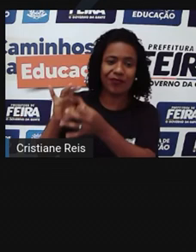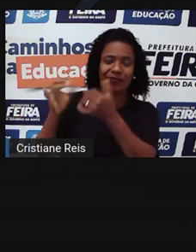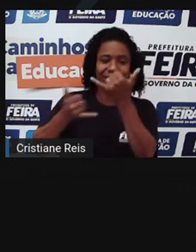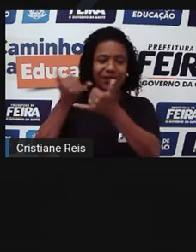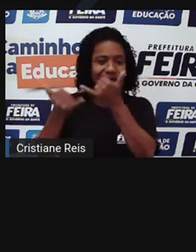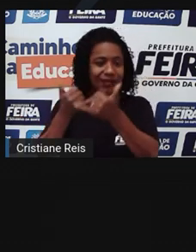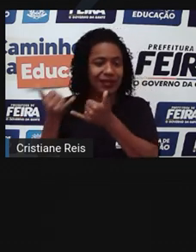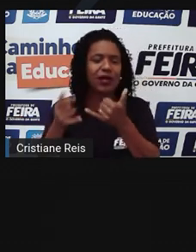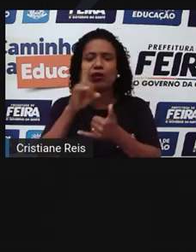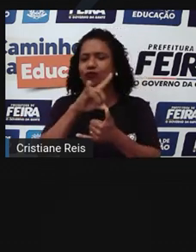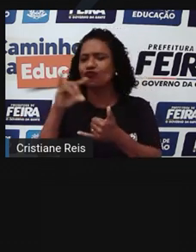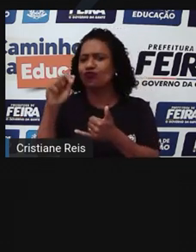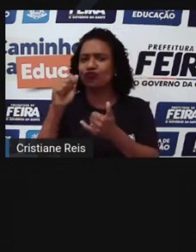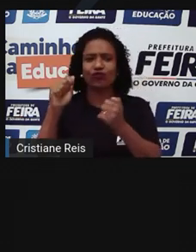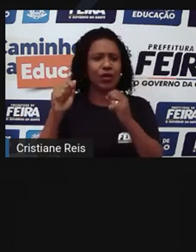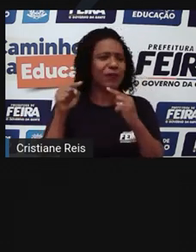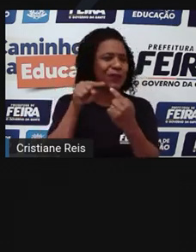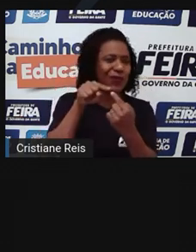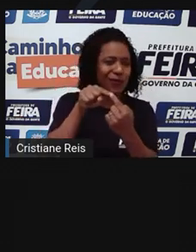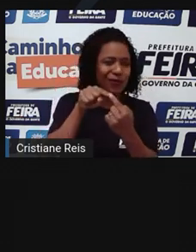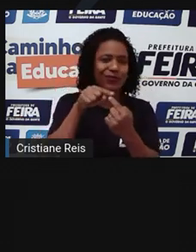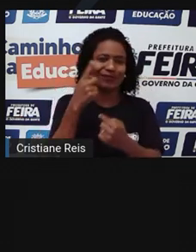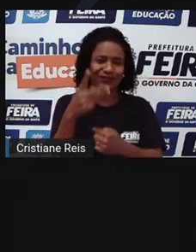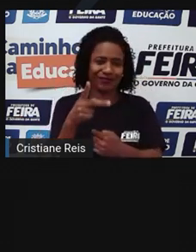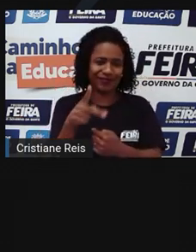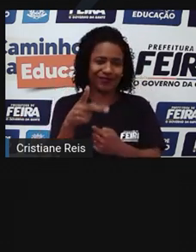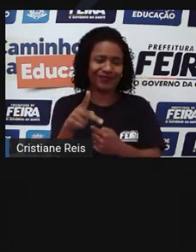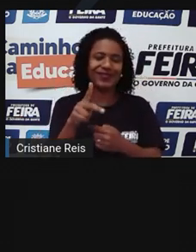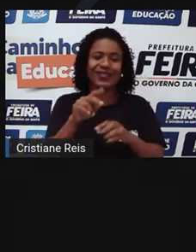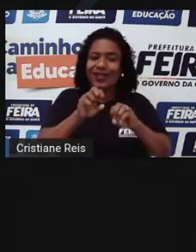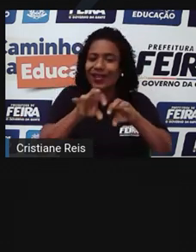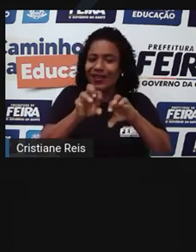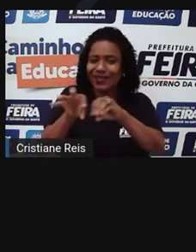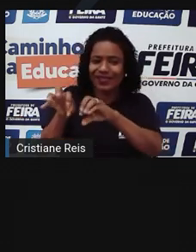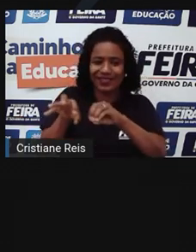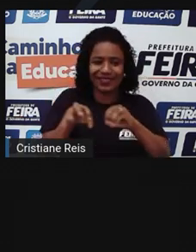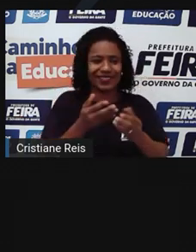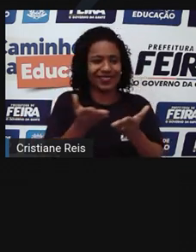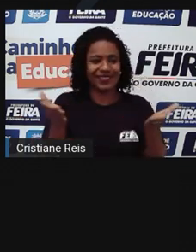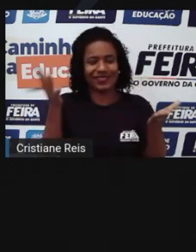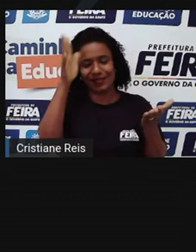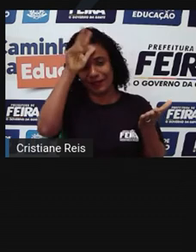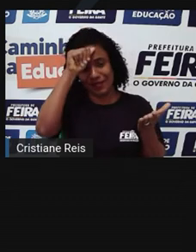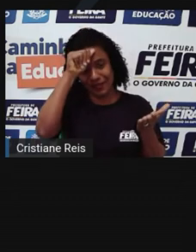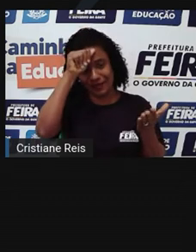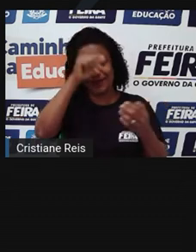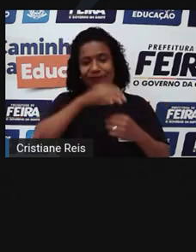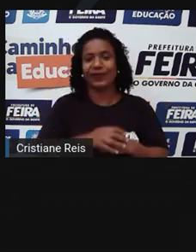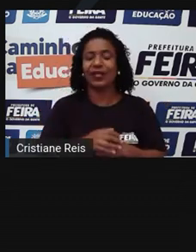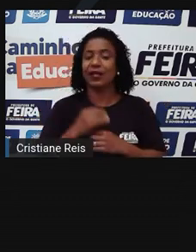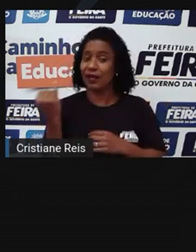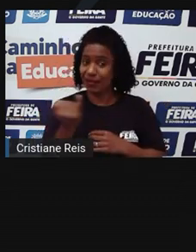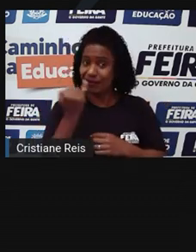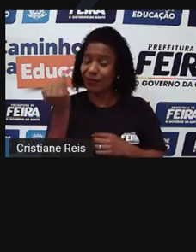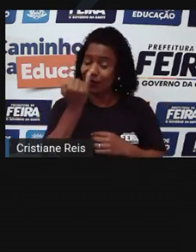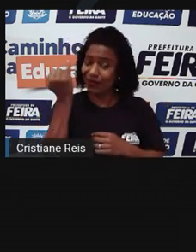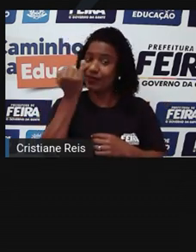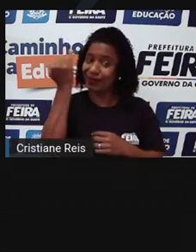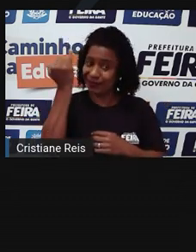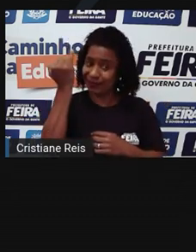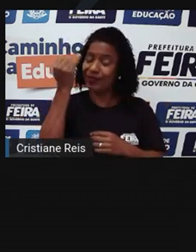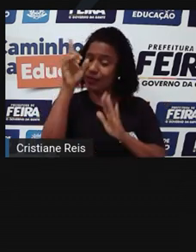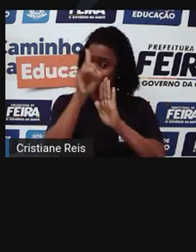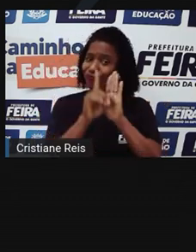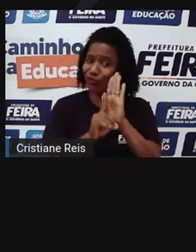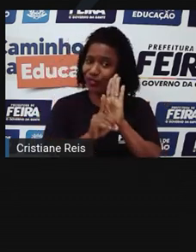calendários e modos de ensino-aprendizagem próprios da comunidade. É importante destacar que é